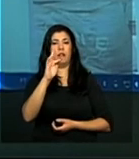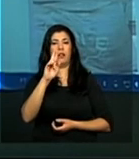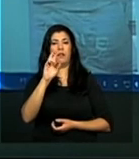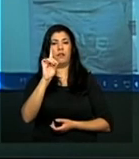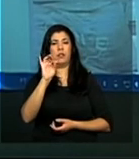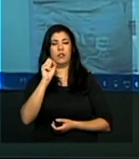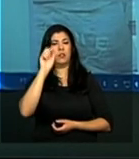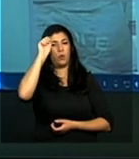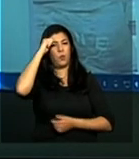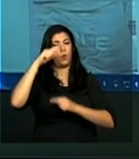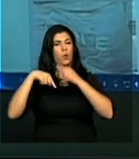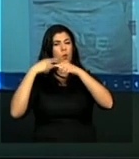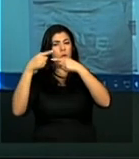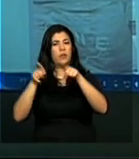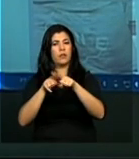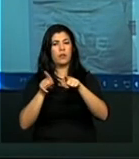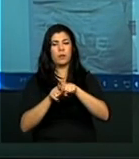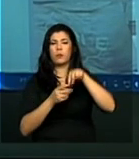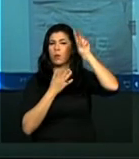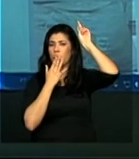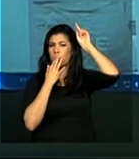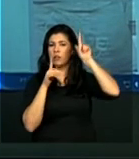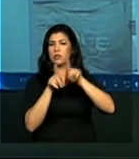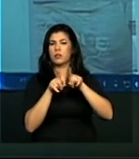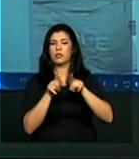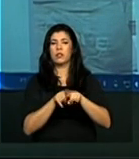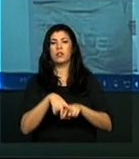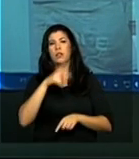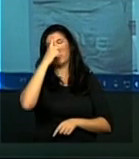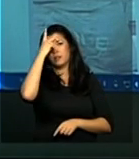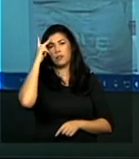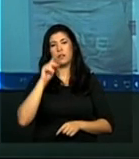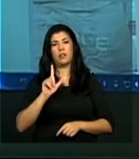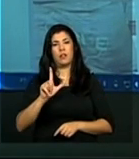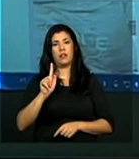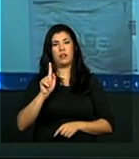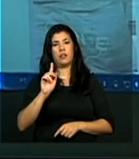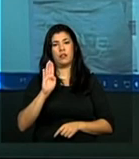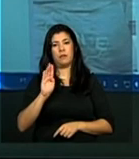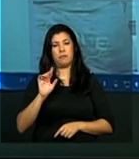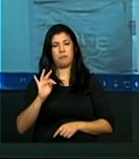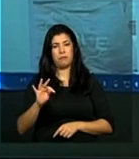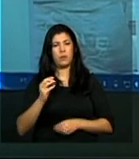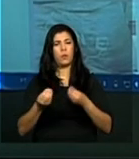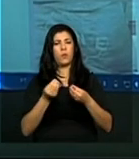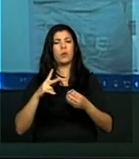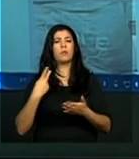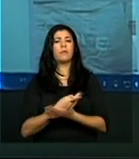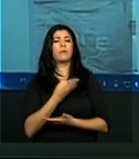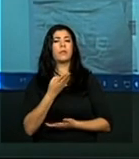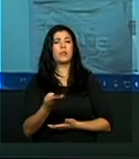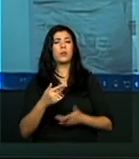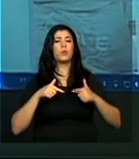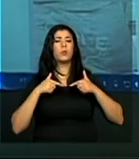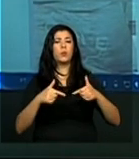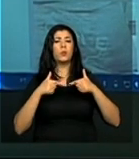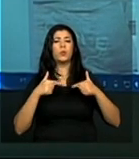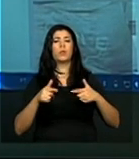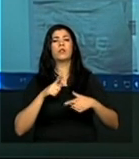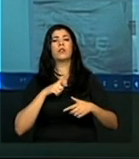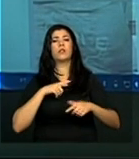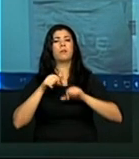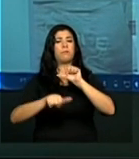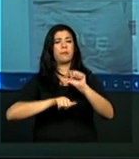alternativa, dos indígenas e LGBTs. Qual era a situação, em que momento da luta que